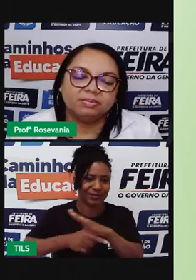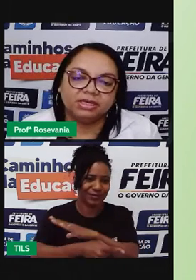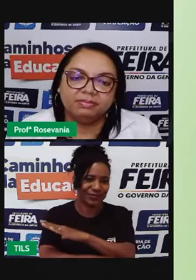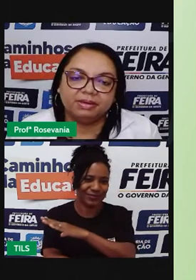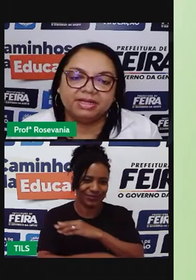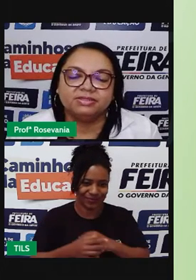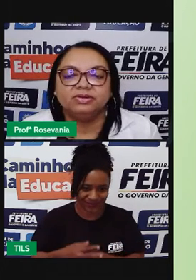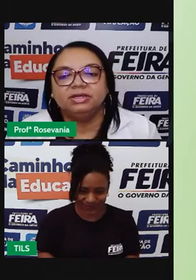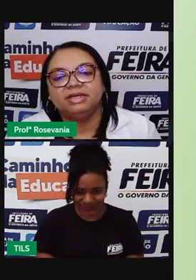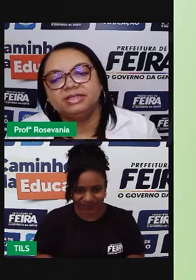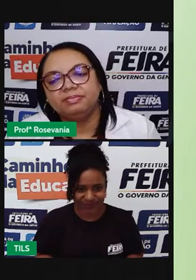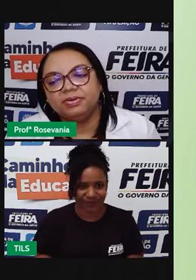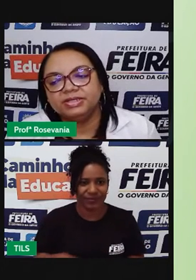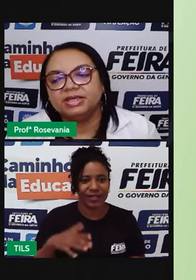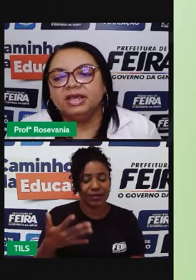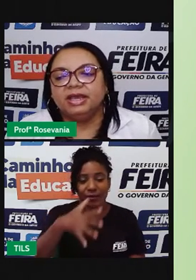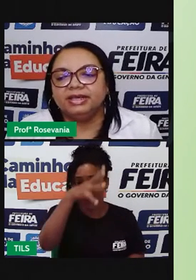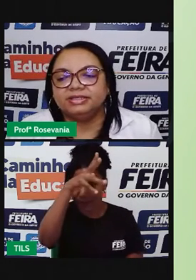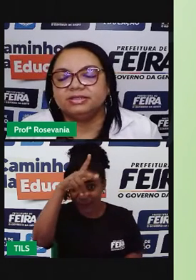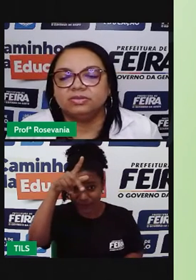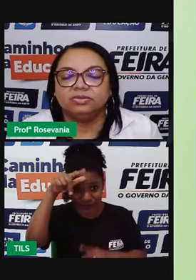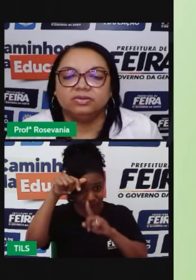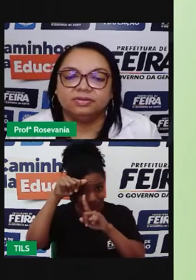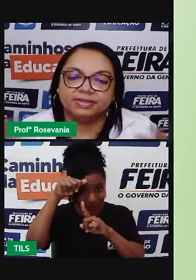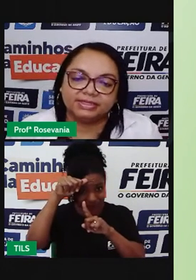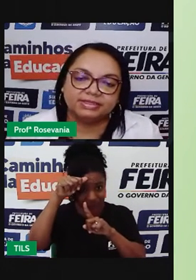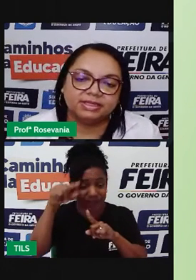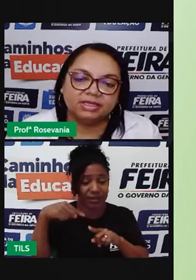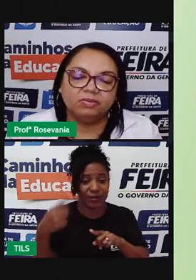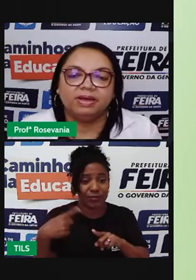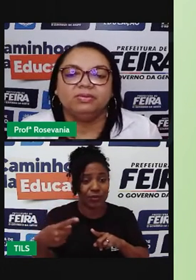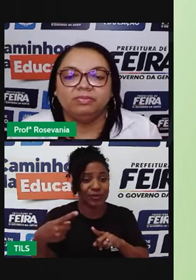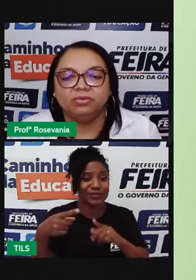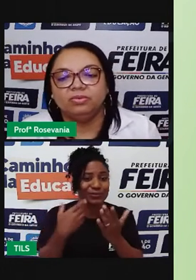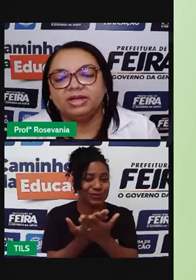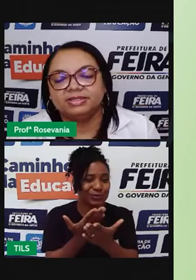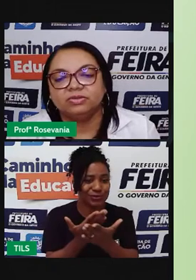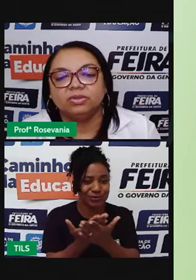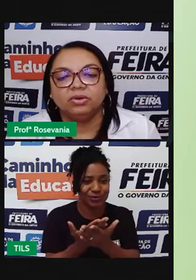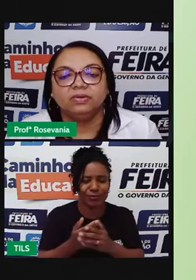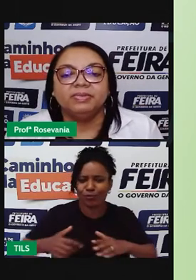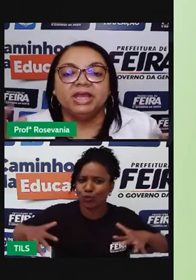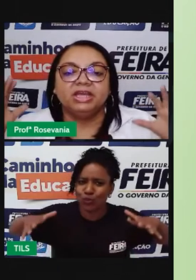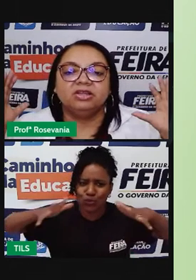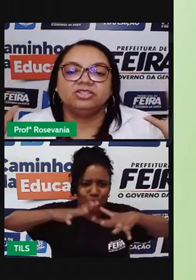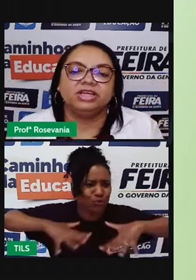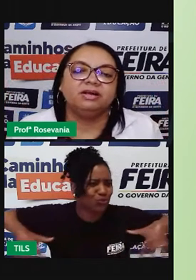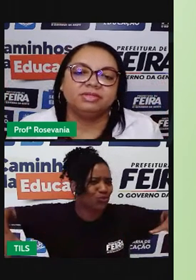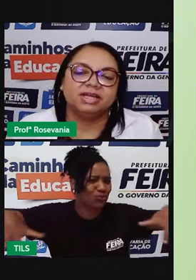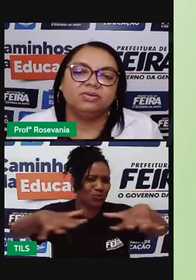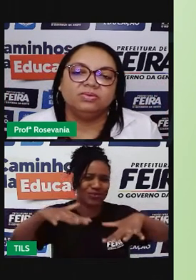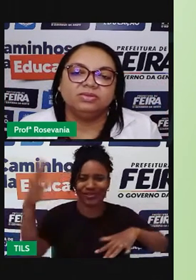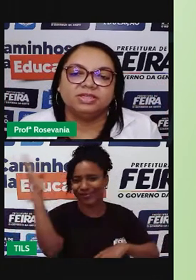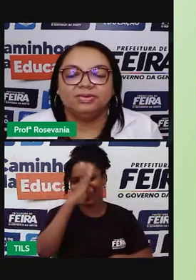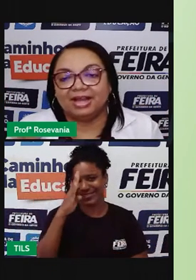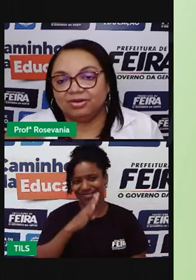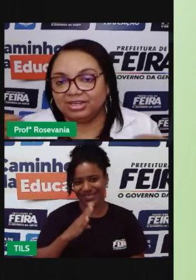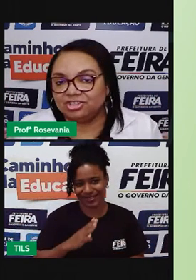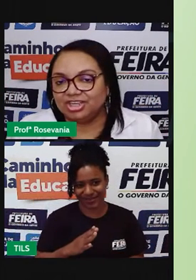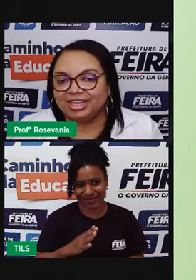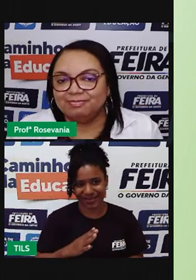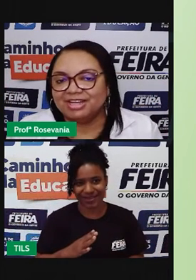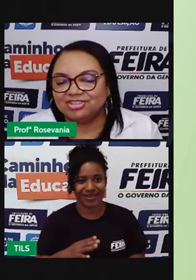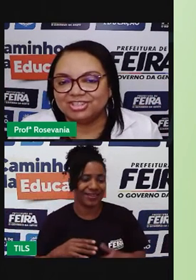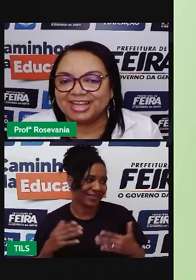que antes era só para aqui para a Amazônia, mas depois esse estudo, né, se estendeu para o Brasil todo e nós chegamos à conclusão,